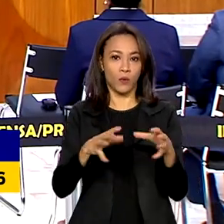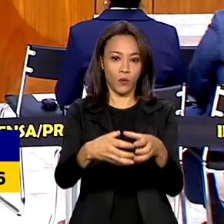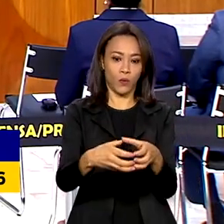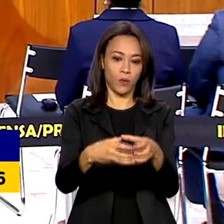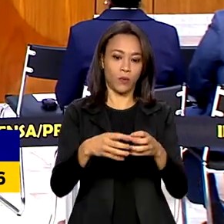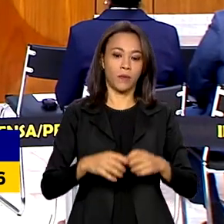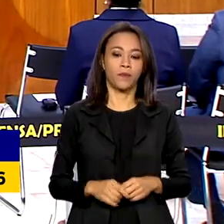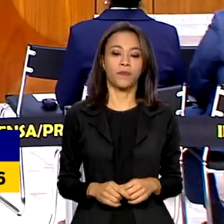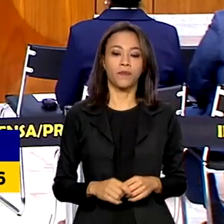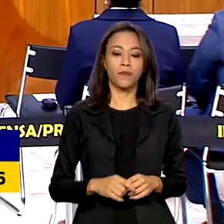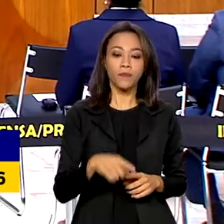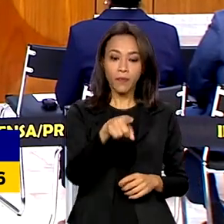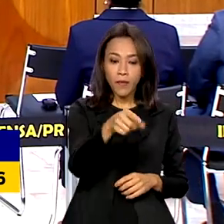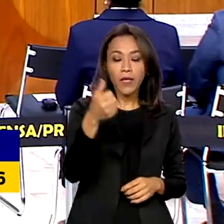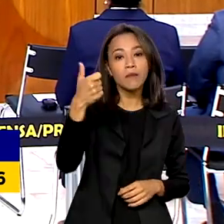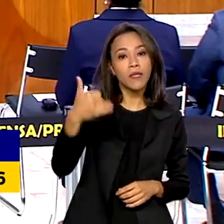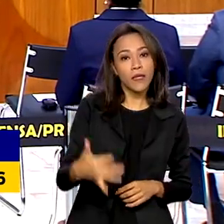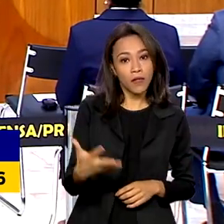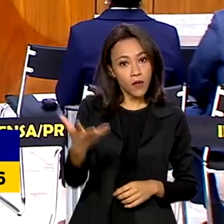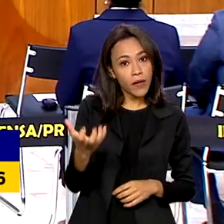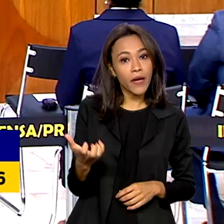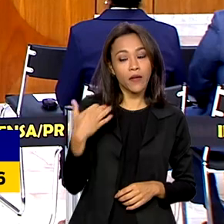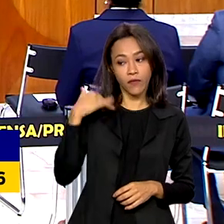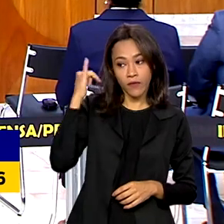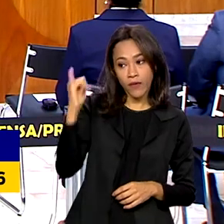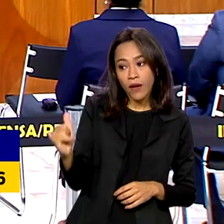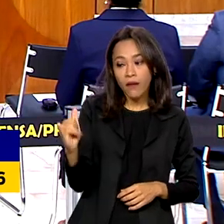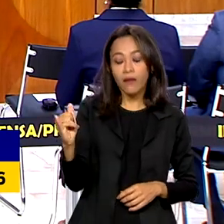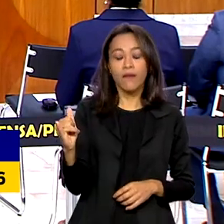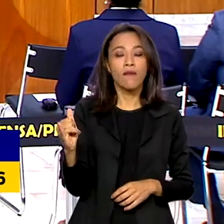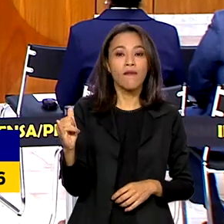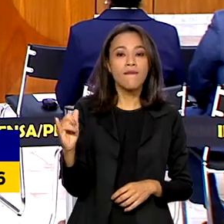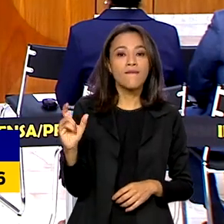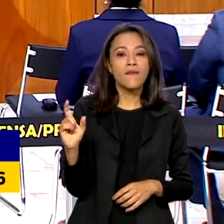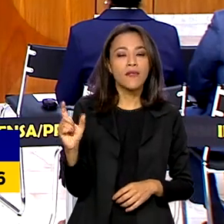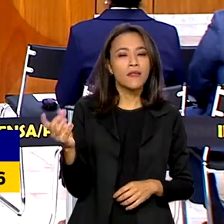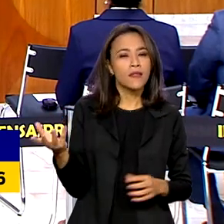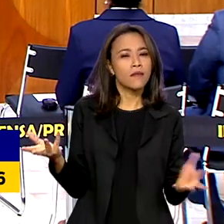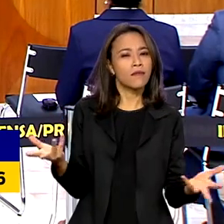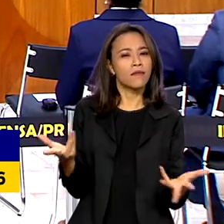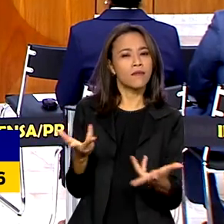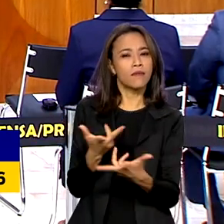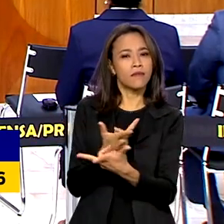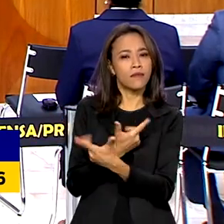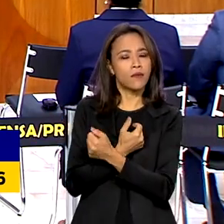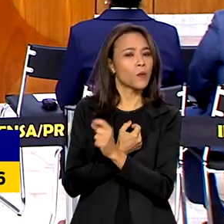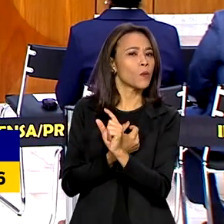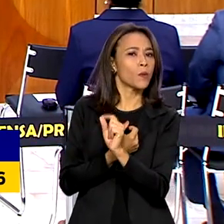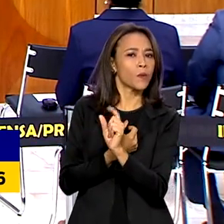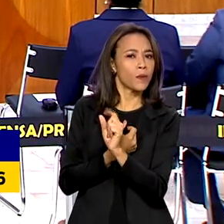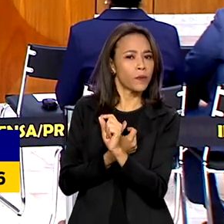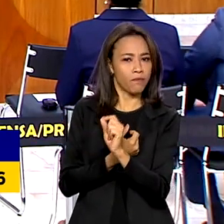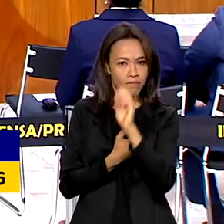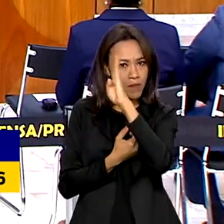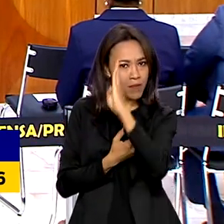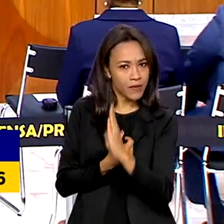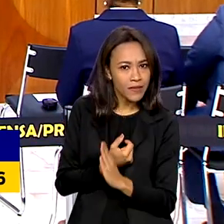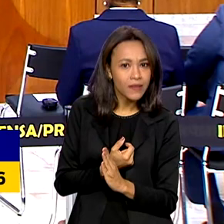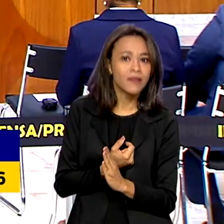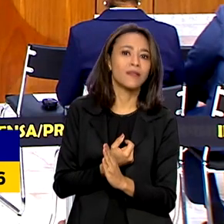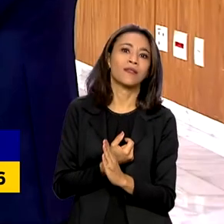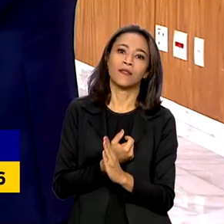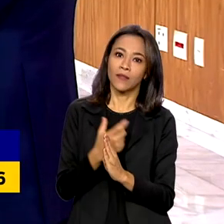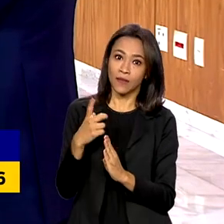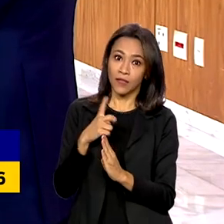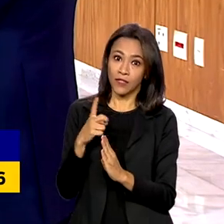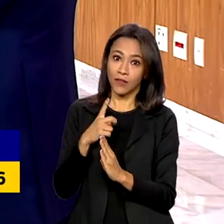dizer também que seria fantástico se o Brasil recebesse a